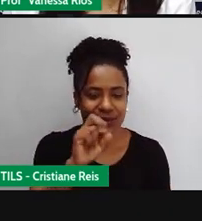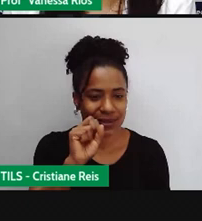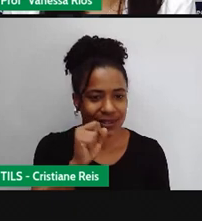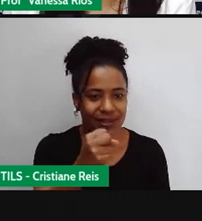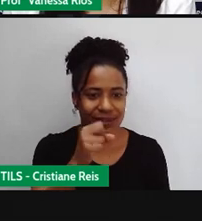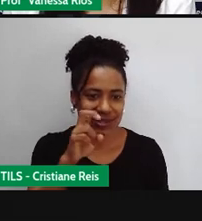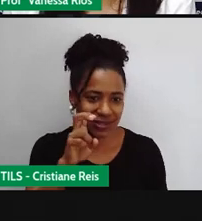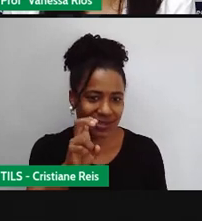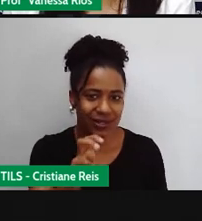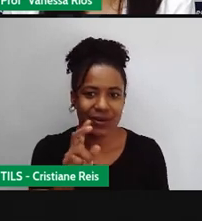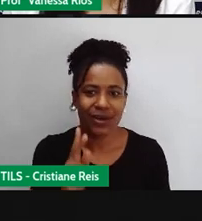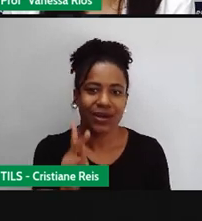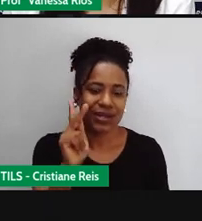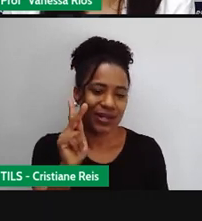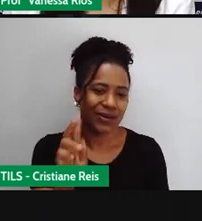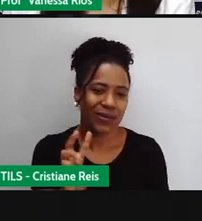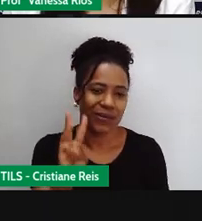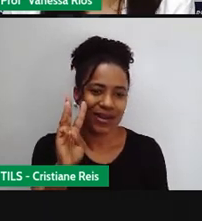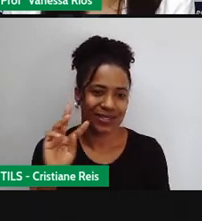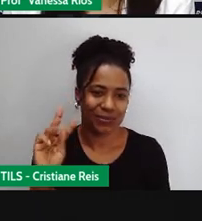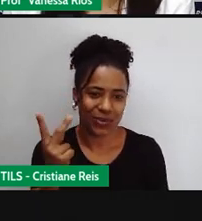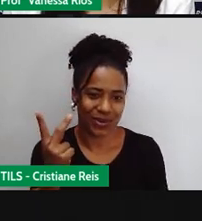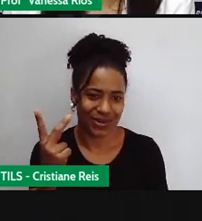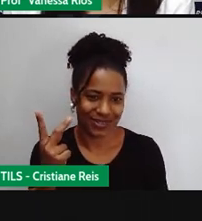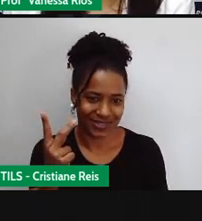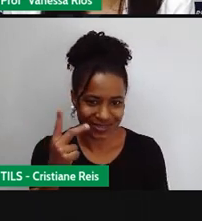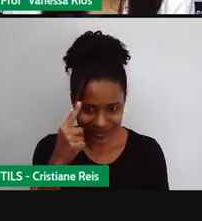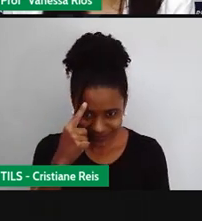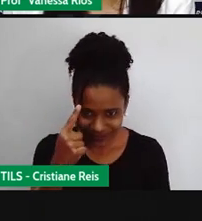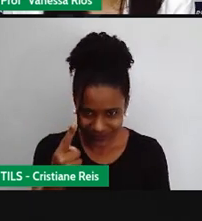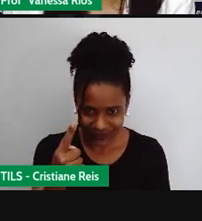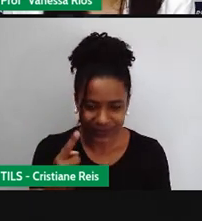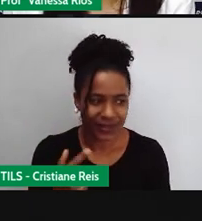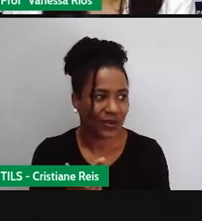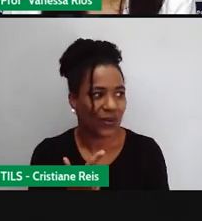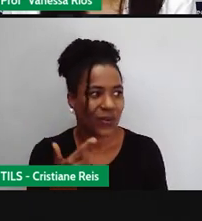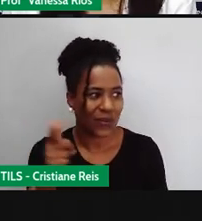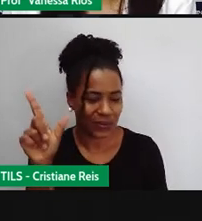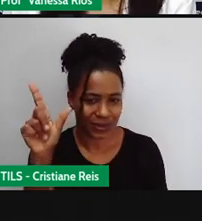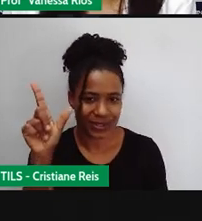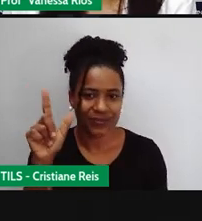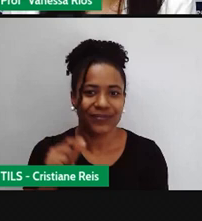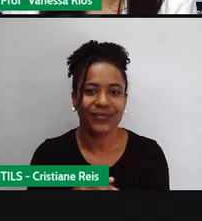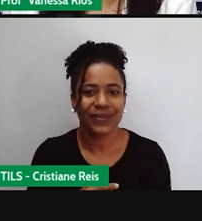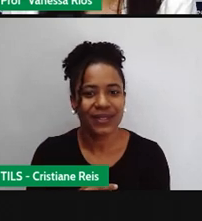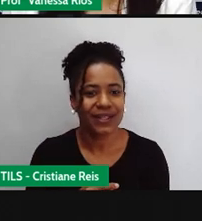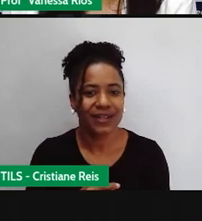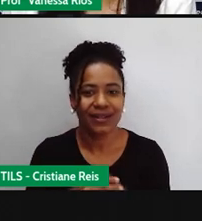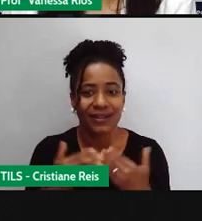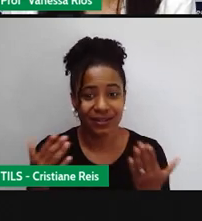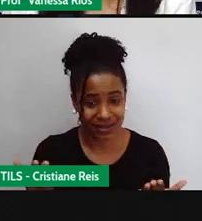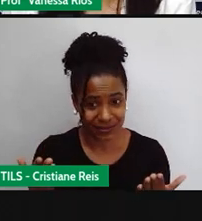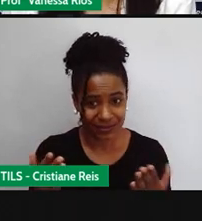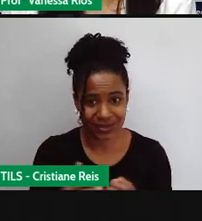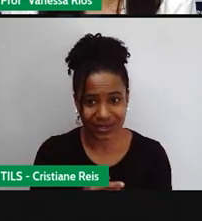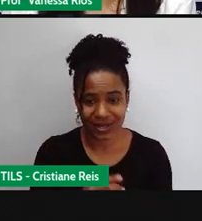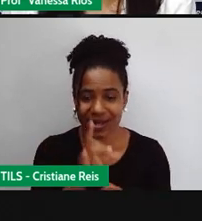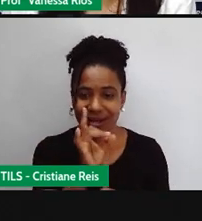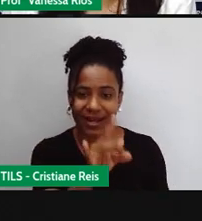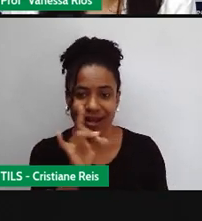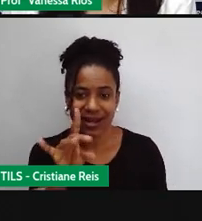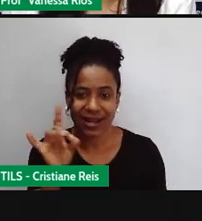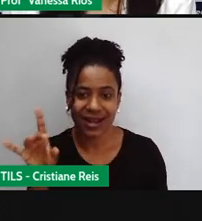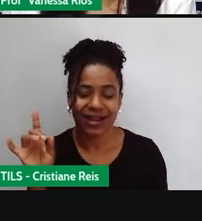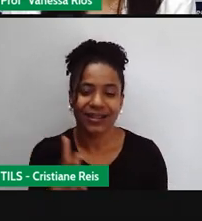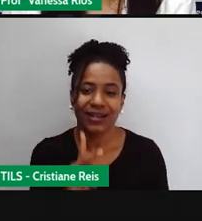585 quilowatts em Aí, outra pergunta. Supondo que cada quilowatts de hora